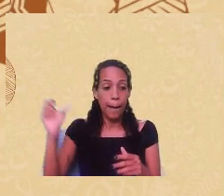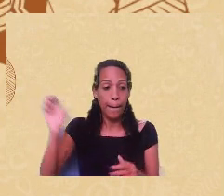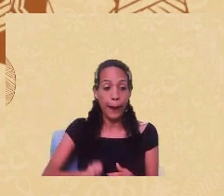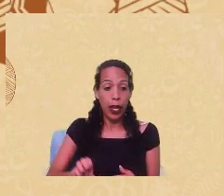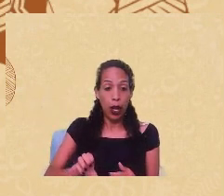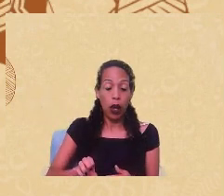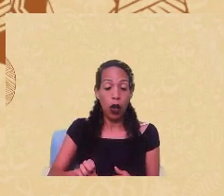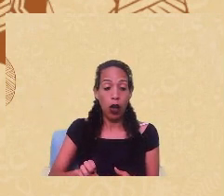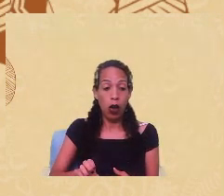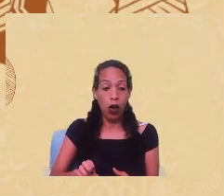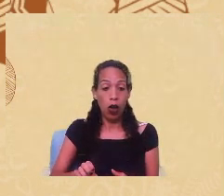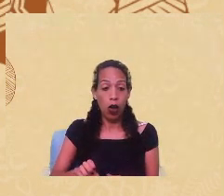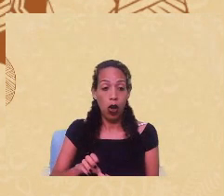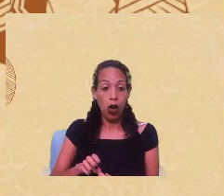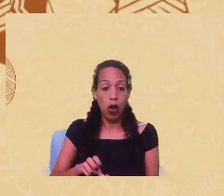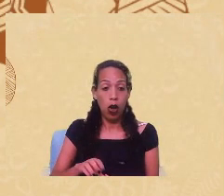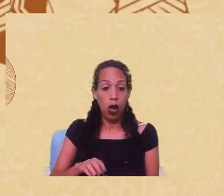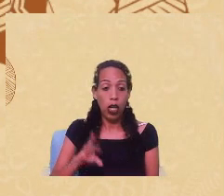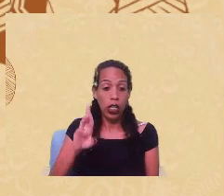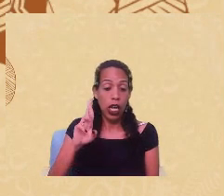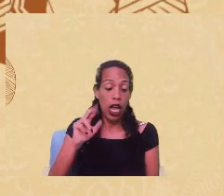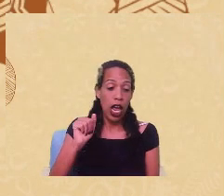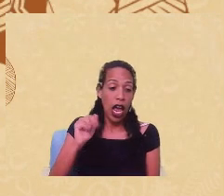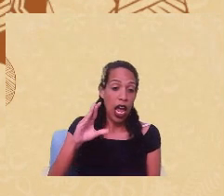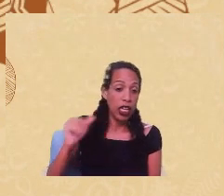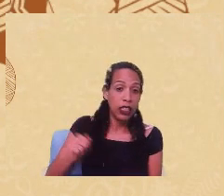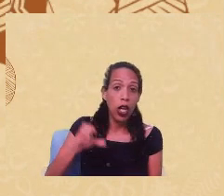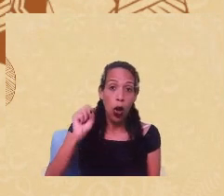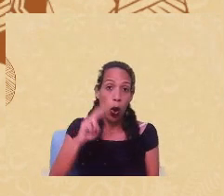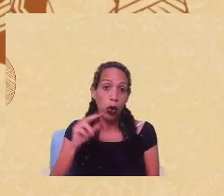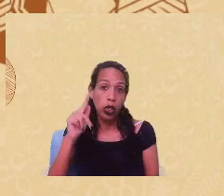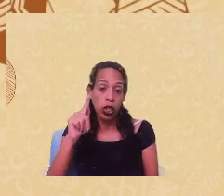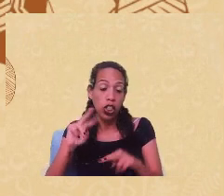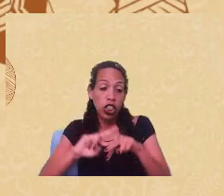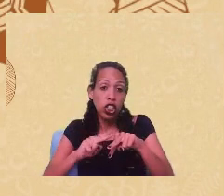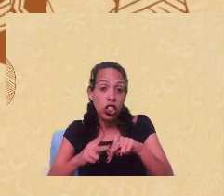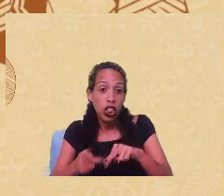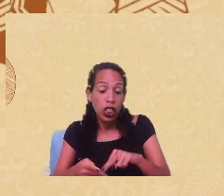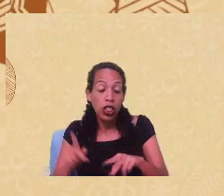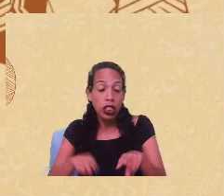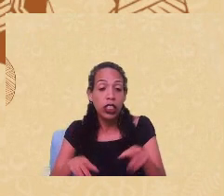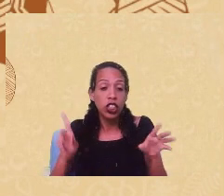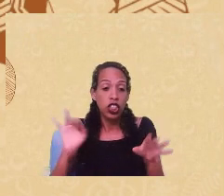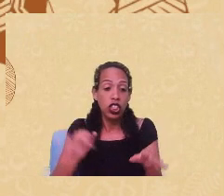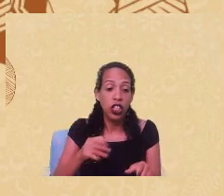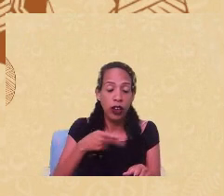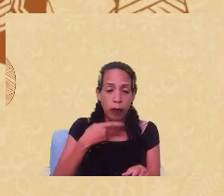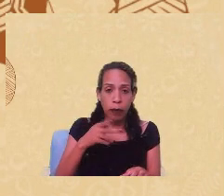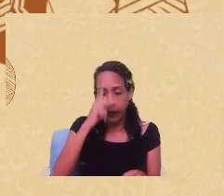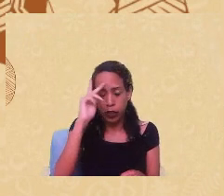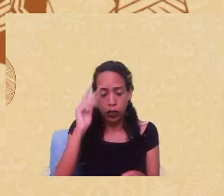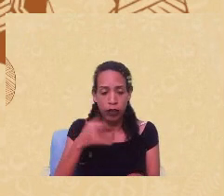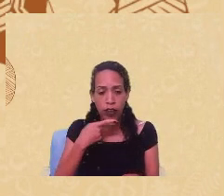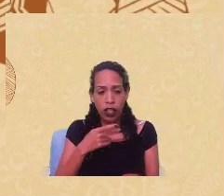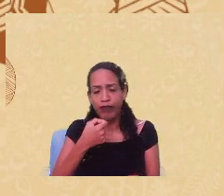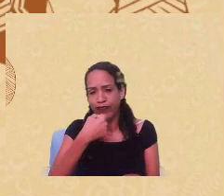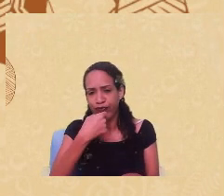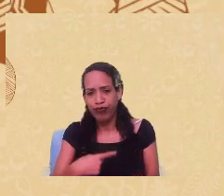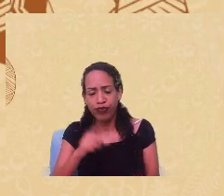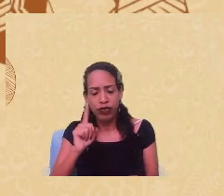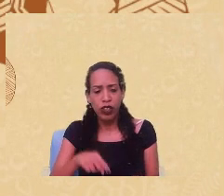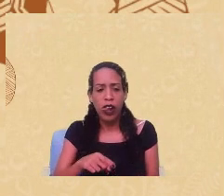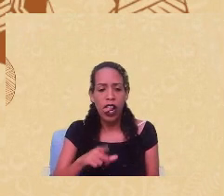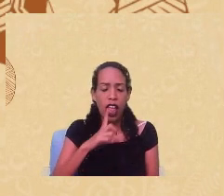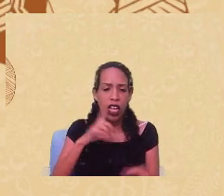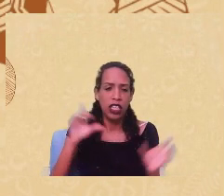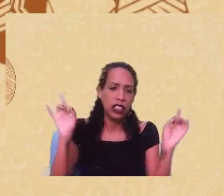né, uma predominância de raça ou gênero, essas intelectuais já estavam dizendo que essa experiência era interseccional,